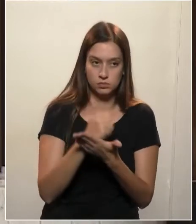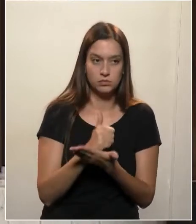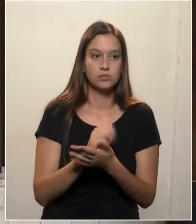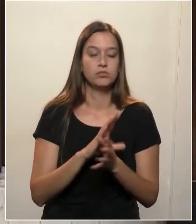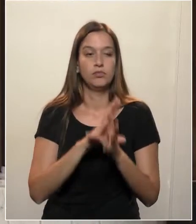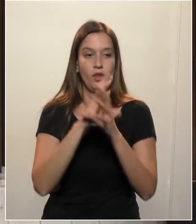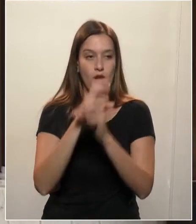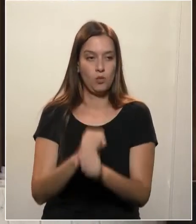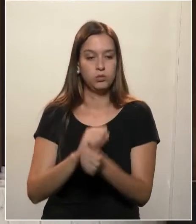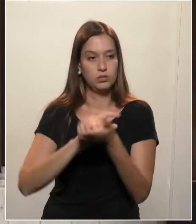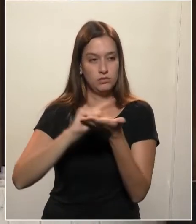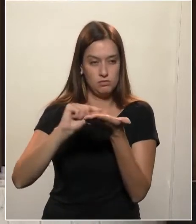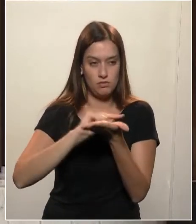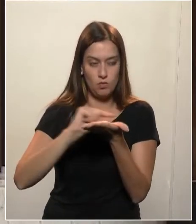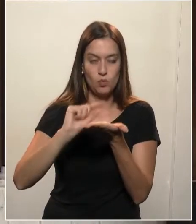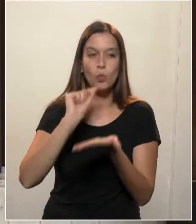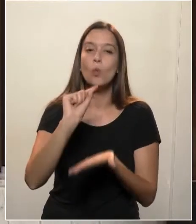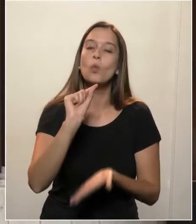foi o seguinte.